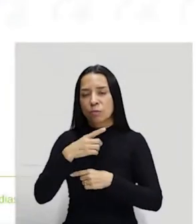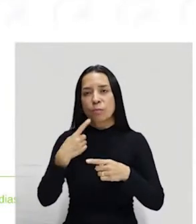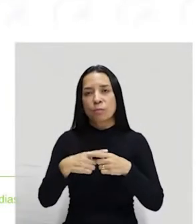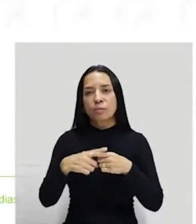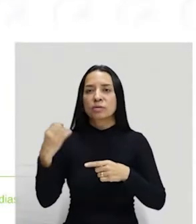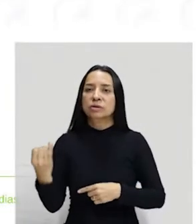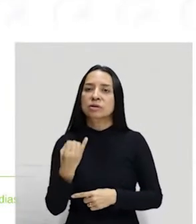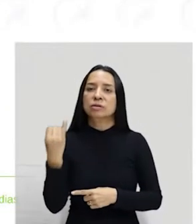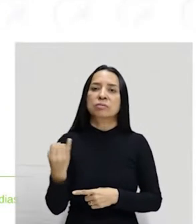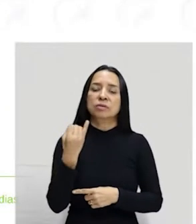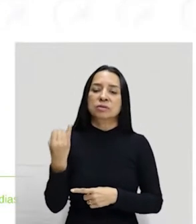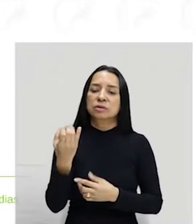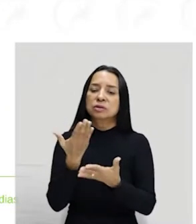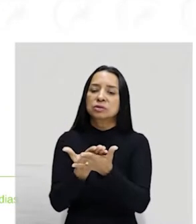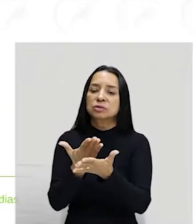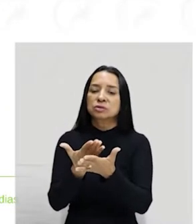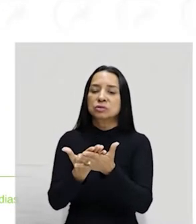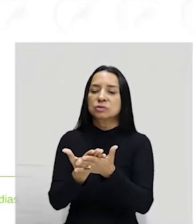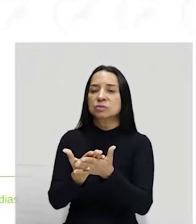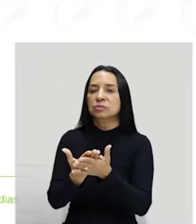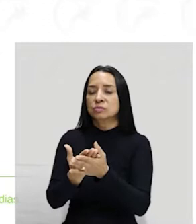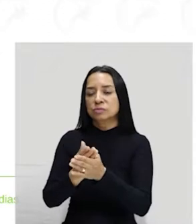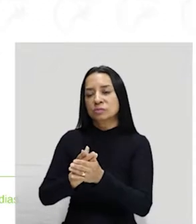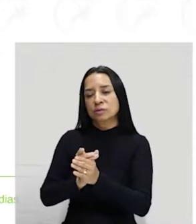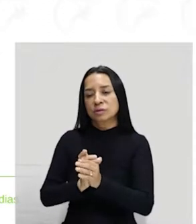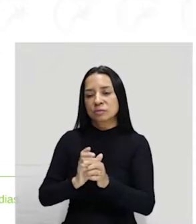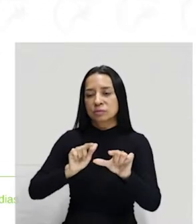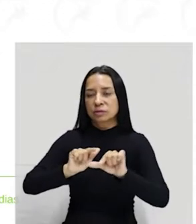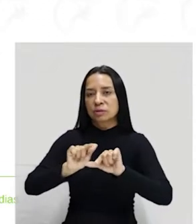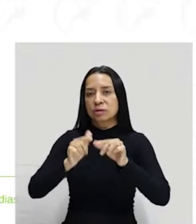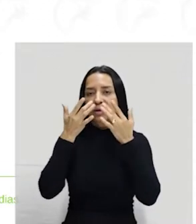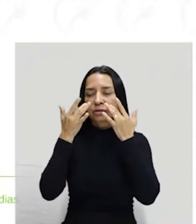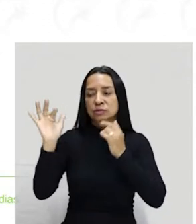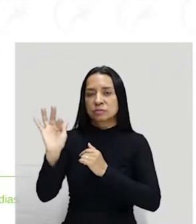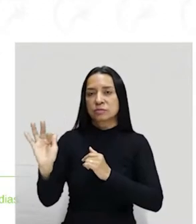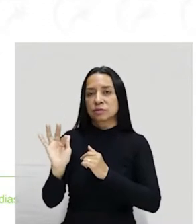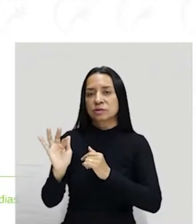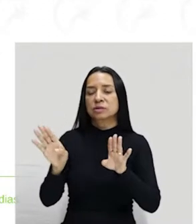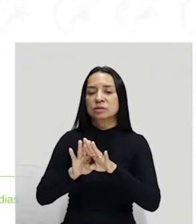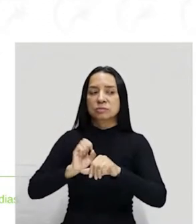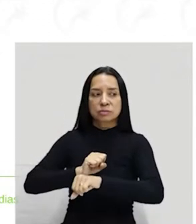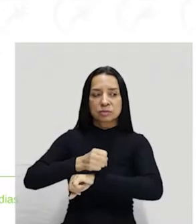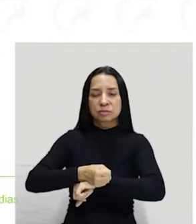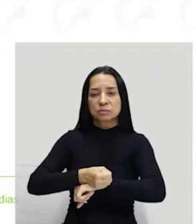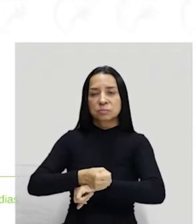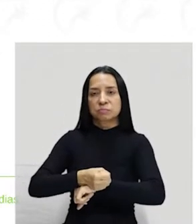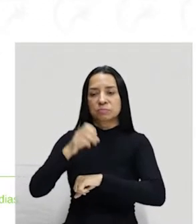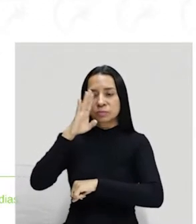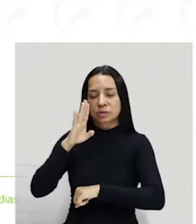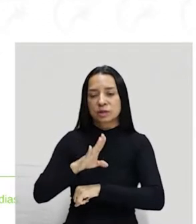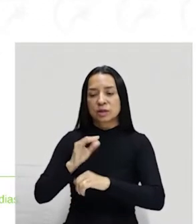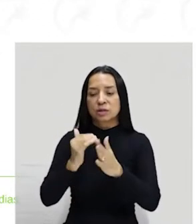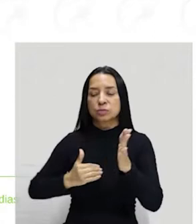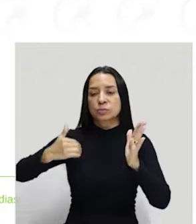que é importante a gente estudar missão artística francesa e o academicismo brasileiro e a superação do academicismo brasileiro?